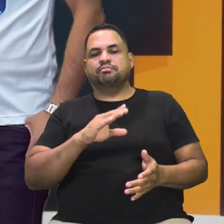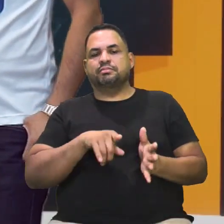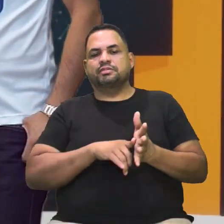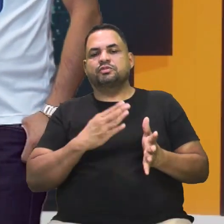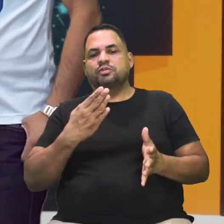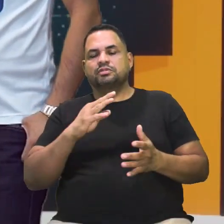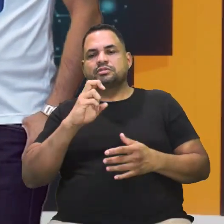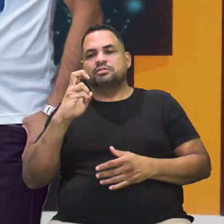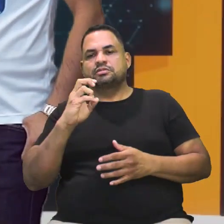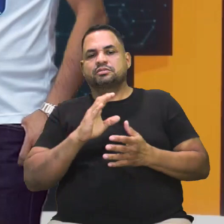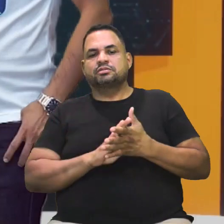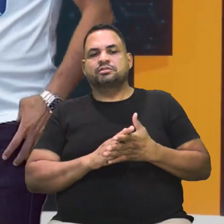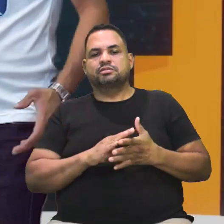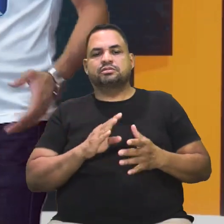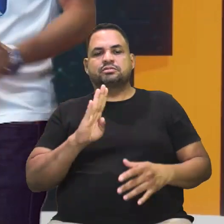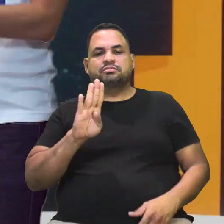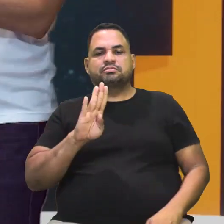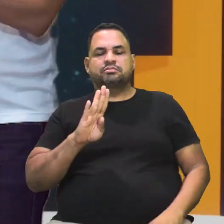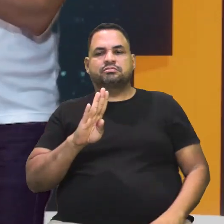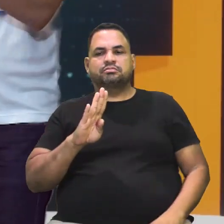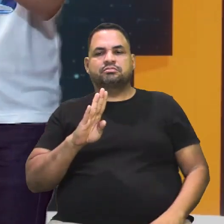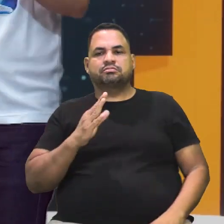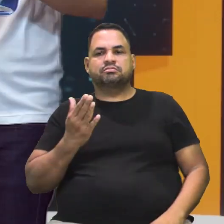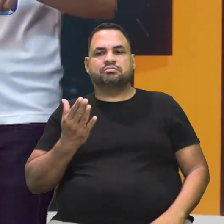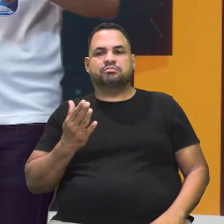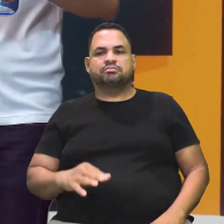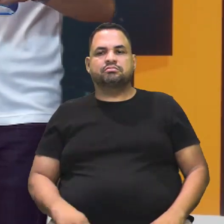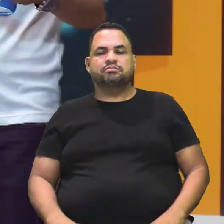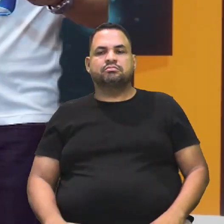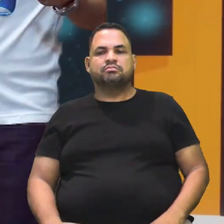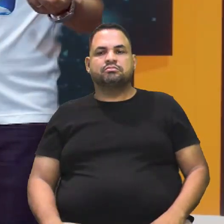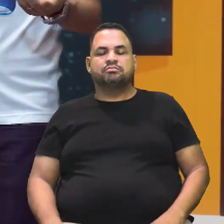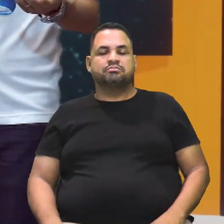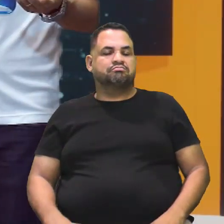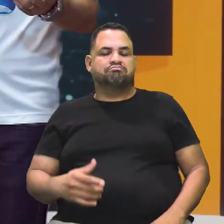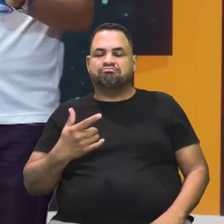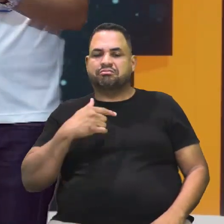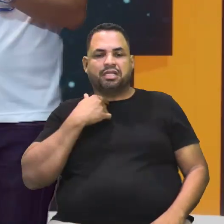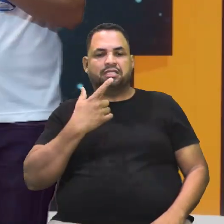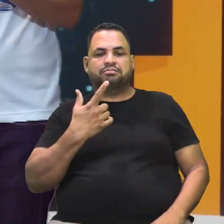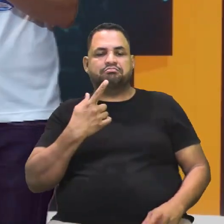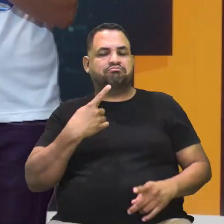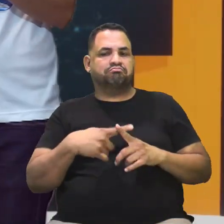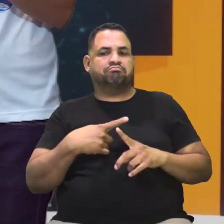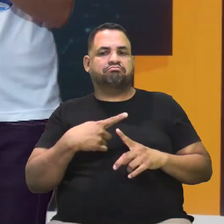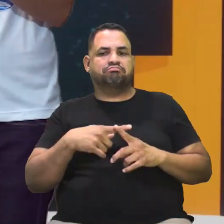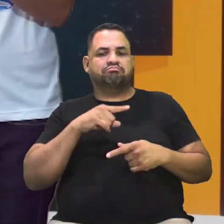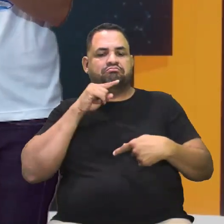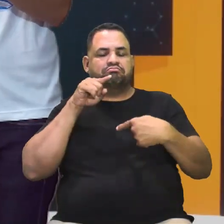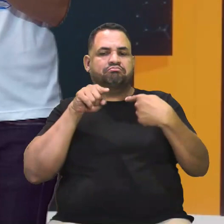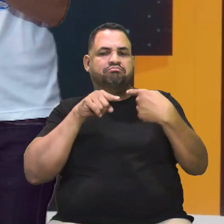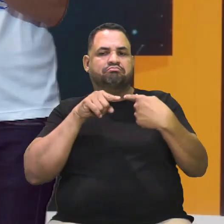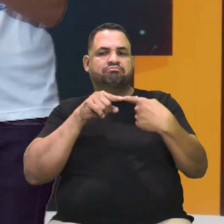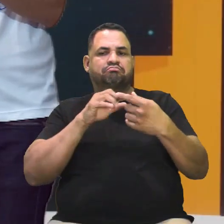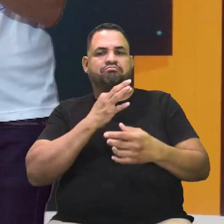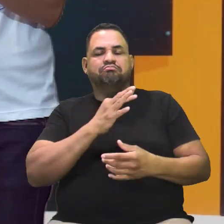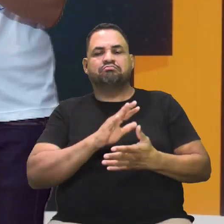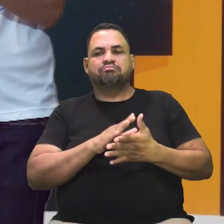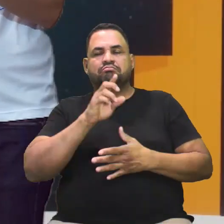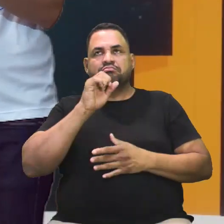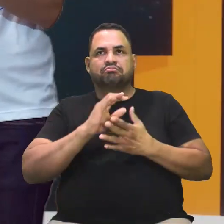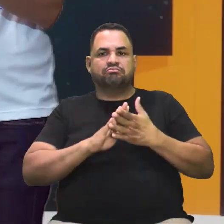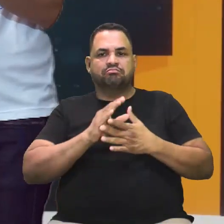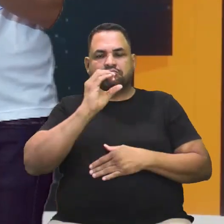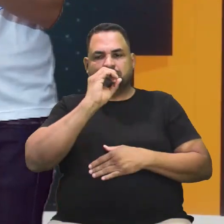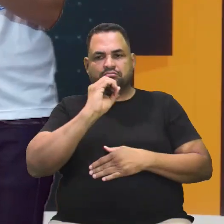letra C apareceu 0, 0, 0. foco bem no eixo imaginário. Não tem como. Porque do foco, do eixo